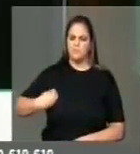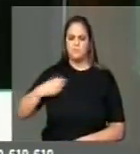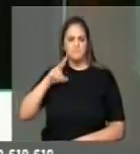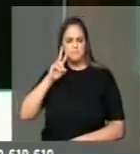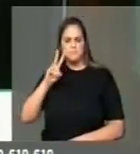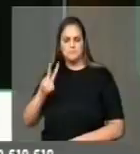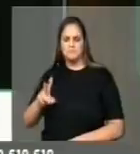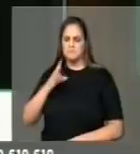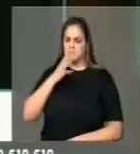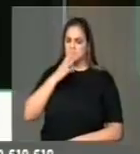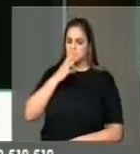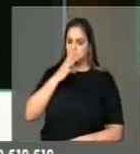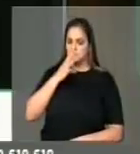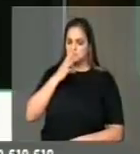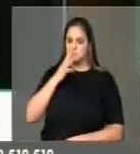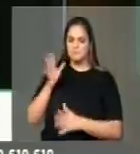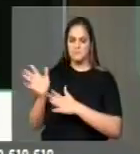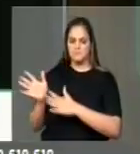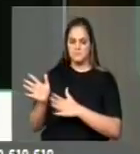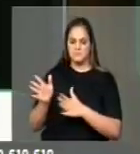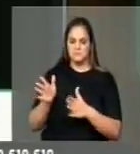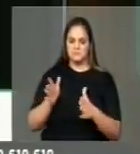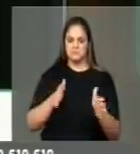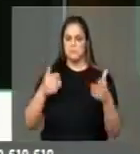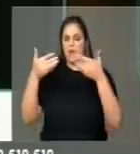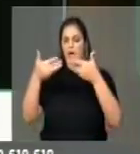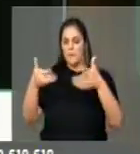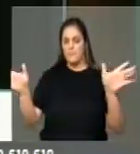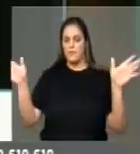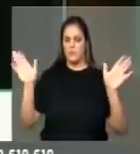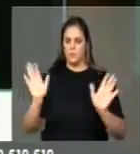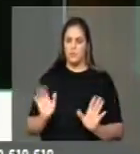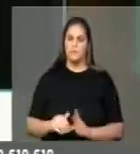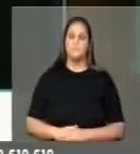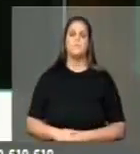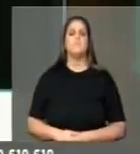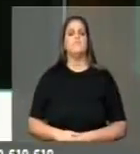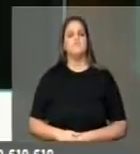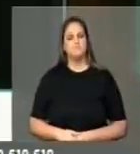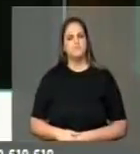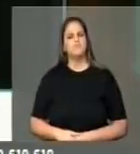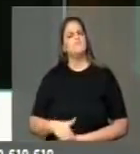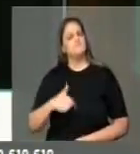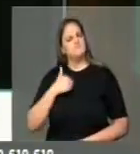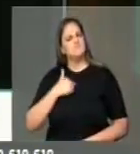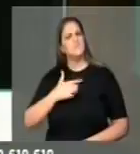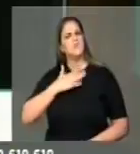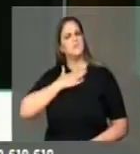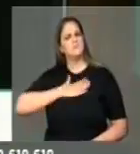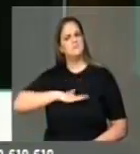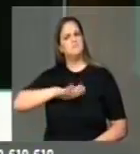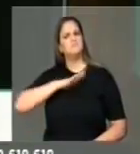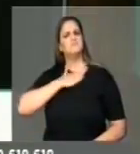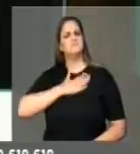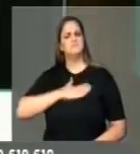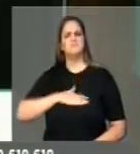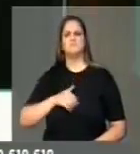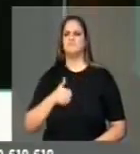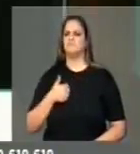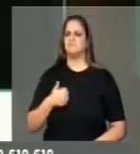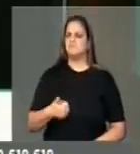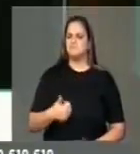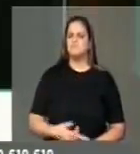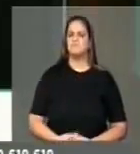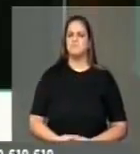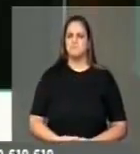abertura. Quero dizer com toda tranquilidade que o nosso país,